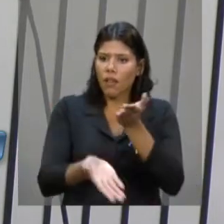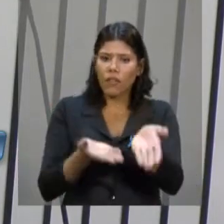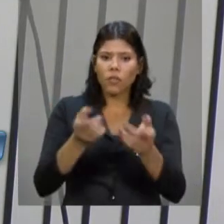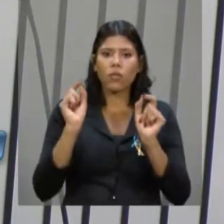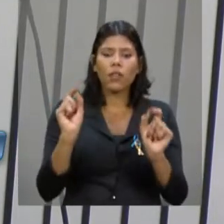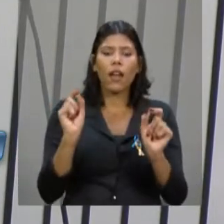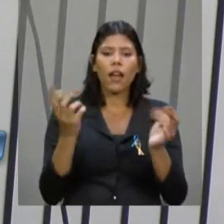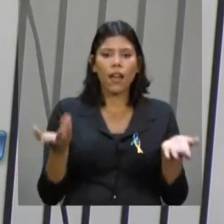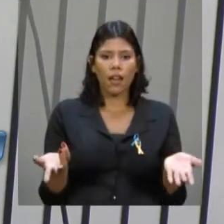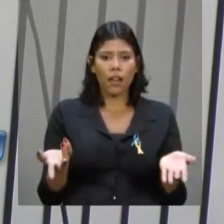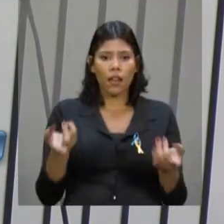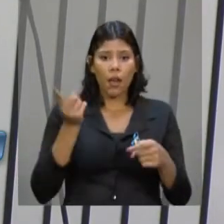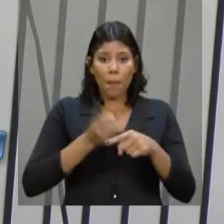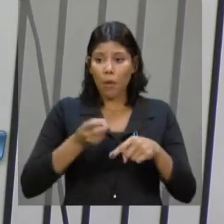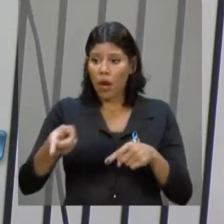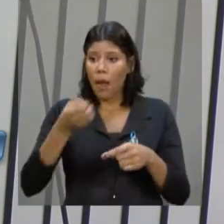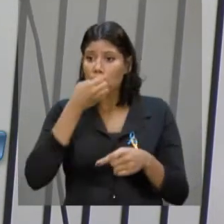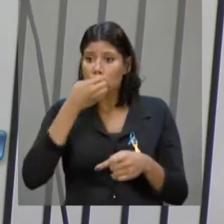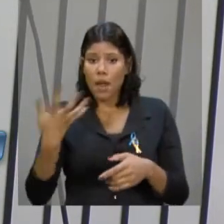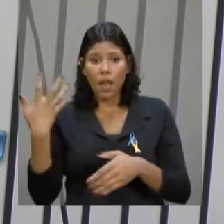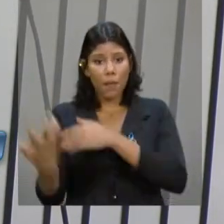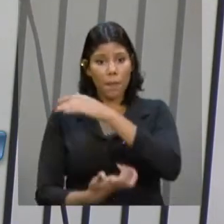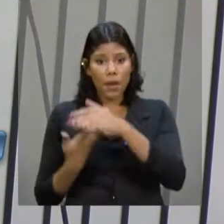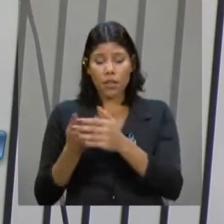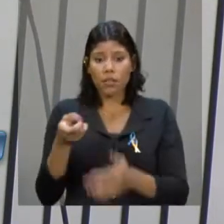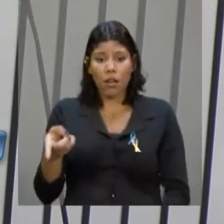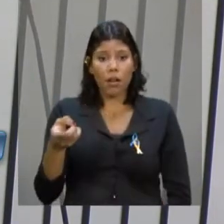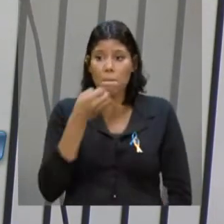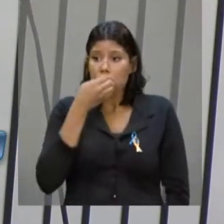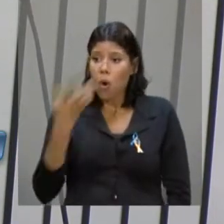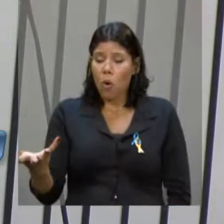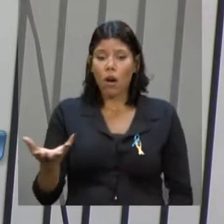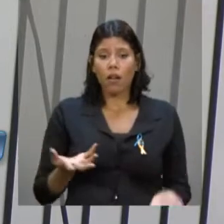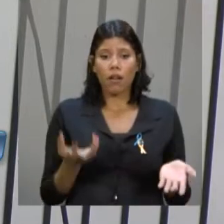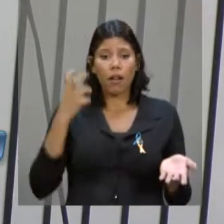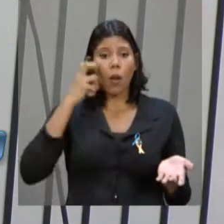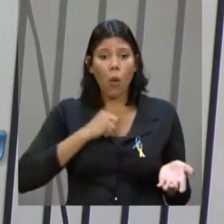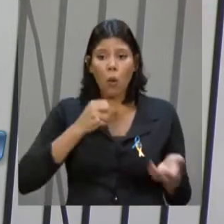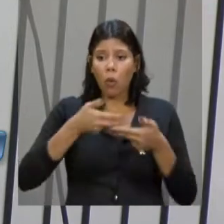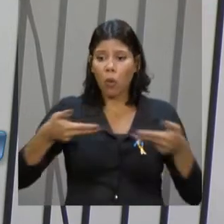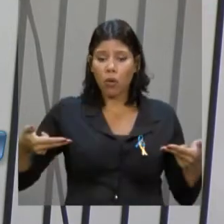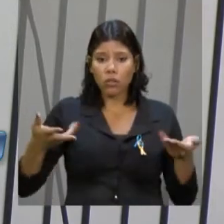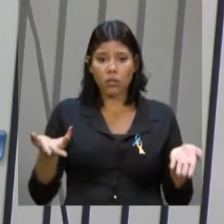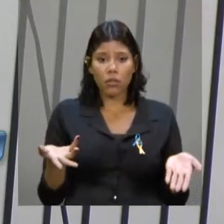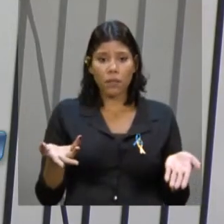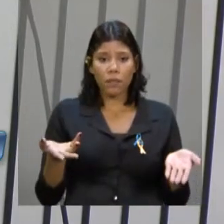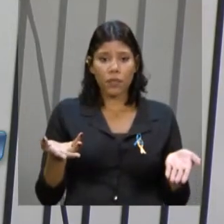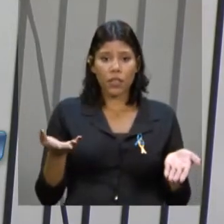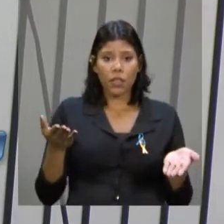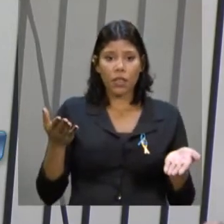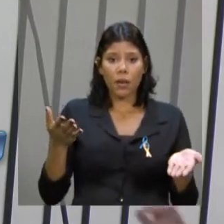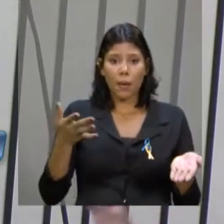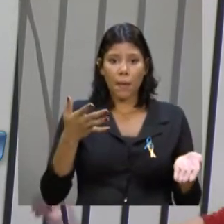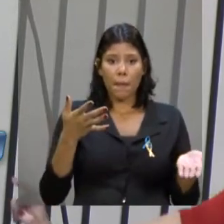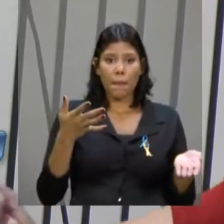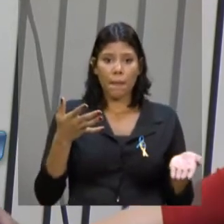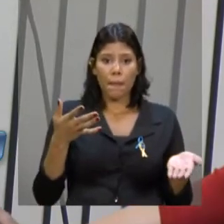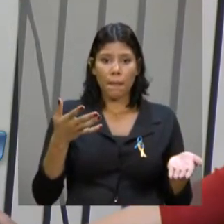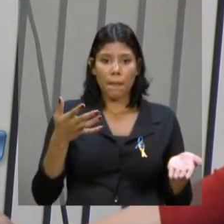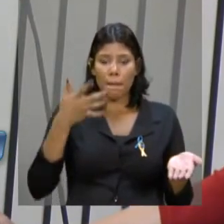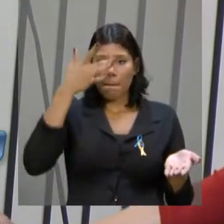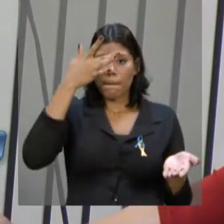Para que nós possamos fazer o debate sincero e franco, porque tem alguns que têm a privatização como um doga, porque tem que